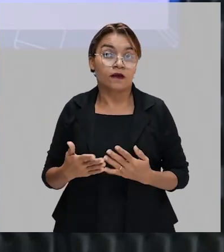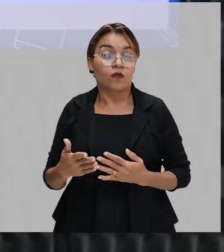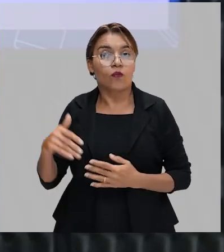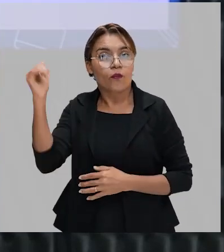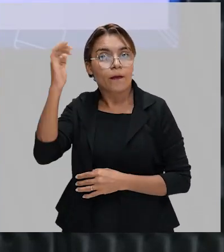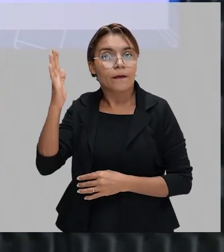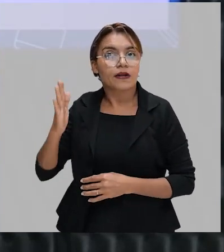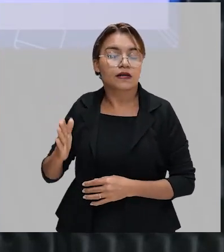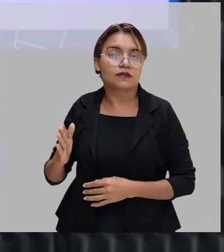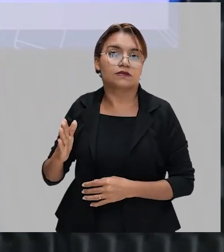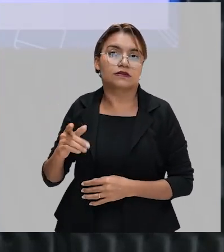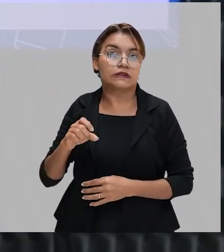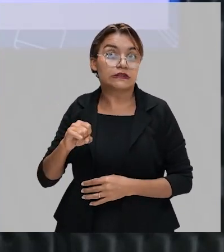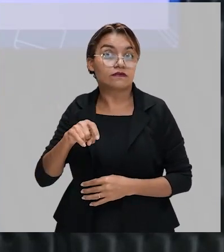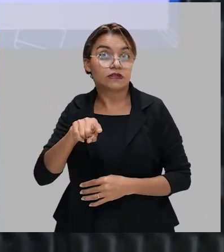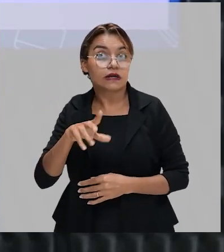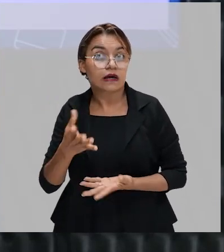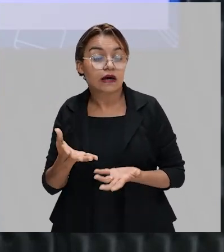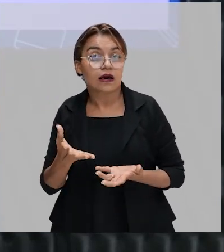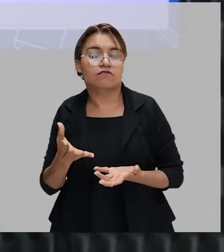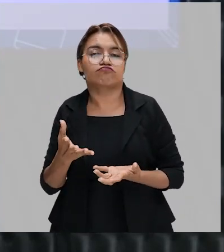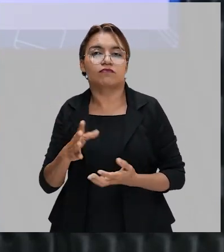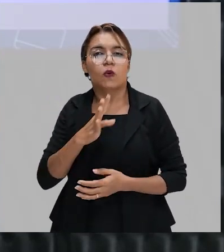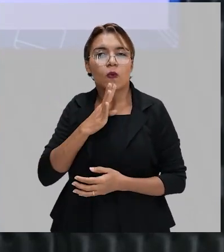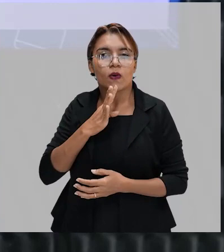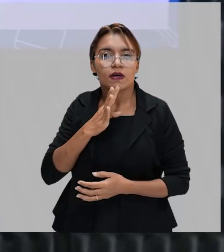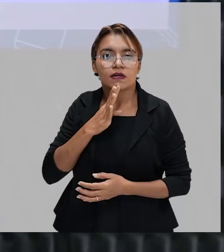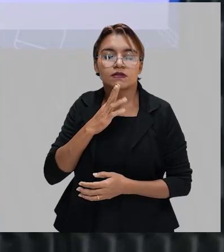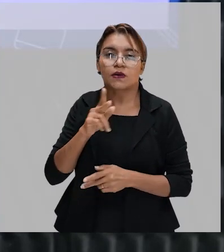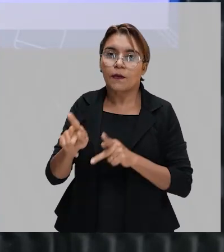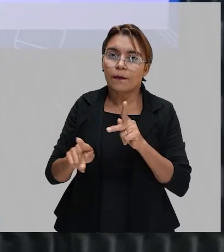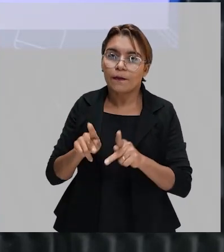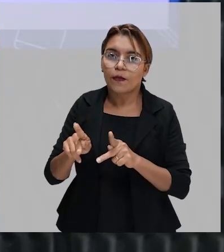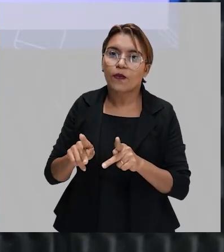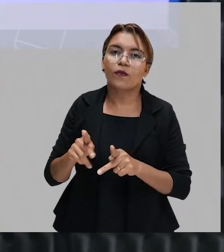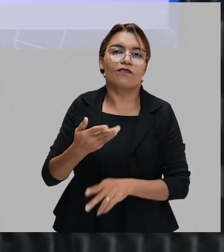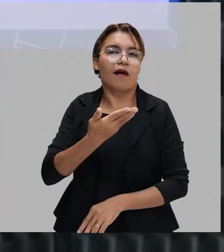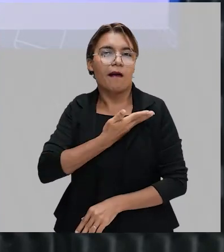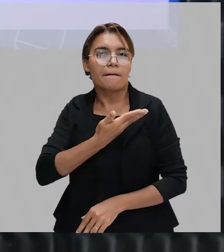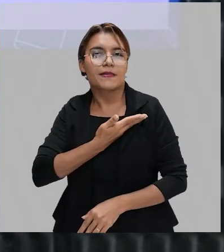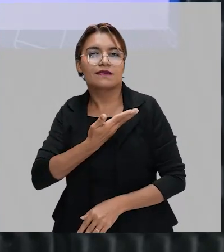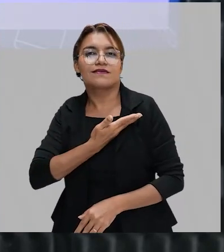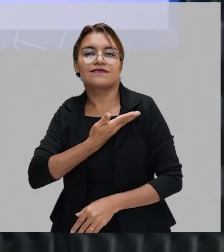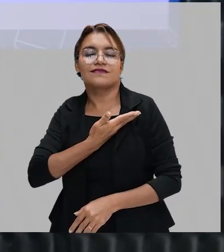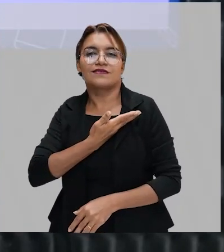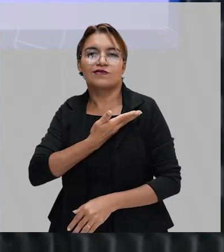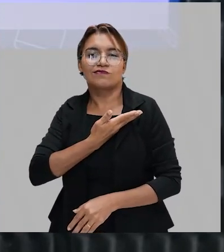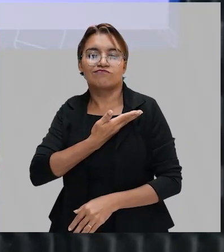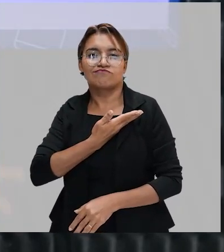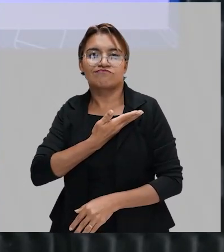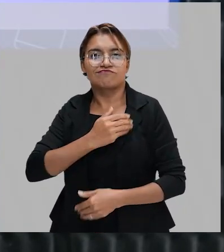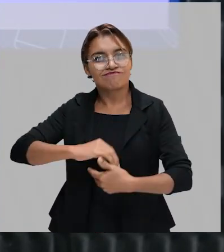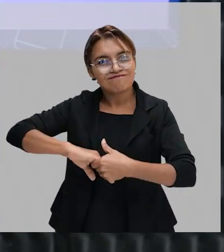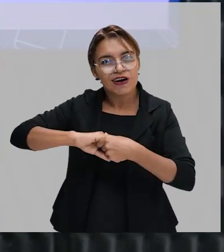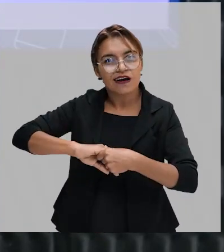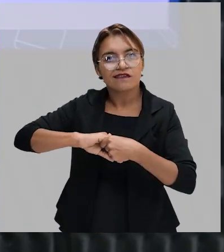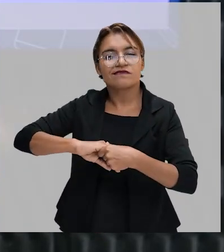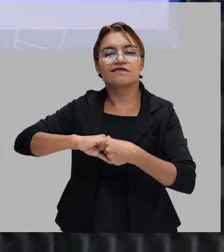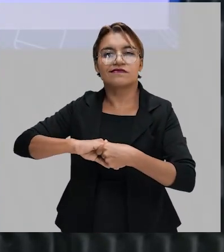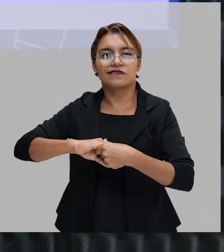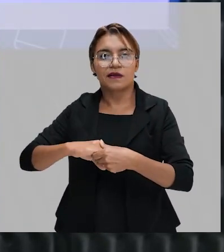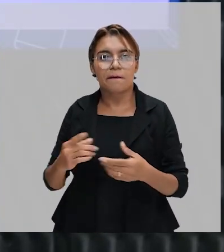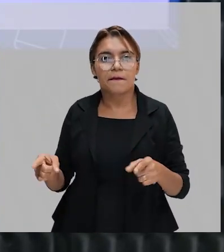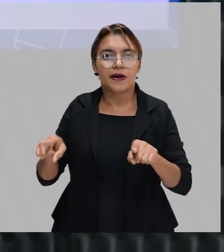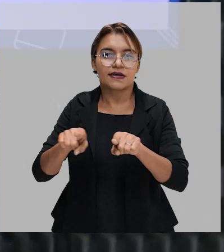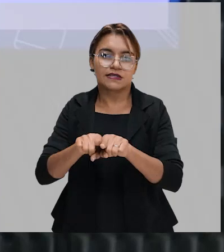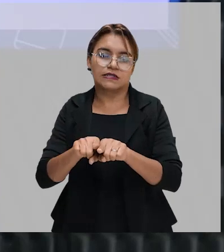Brasil, quer conhecer um povo caloroso, um povo amigo, um povo parceiro, companheiro, um povo que te estende a mão em